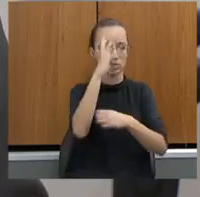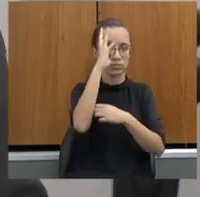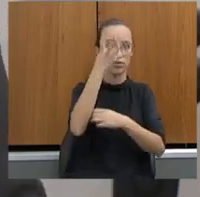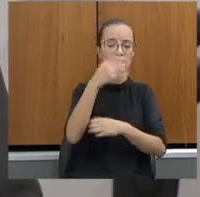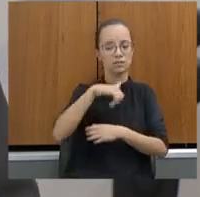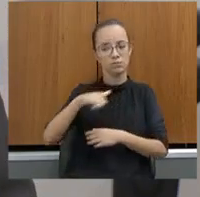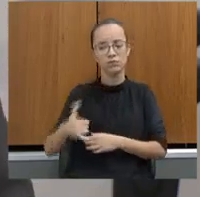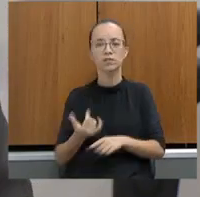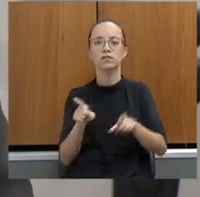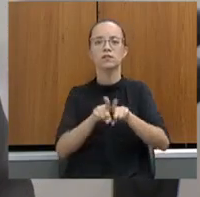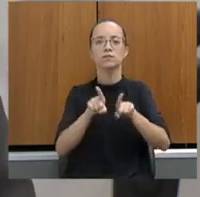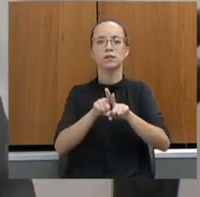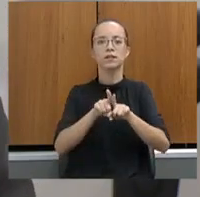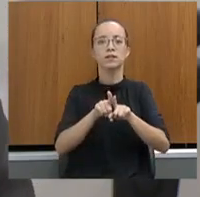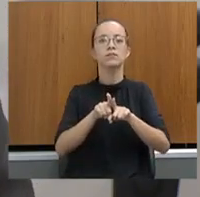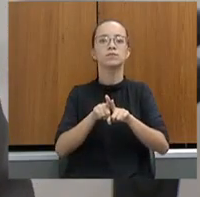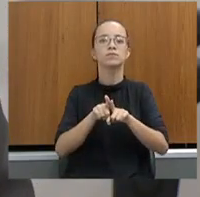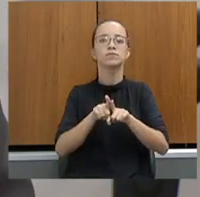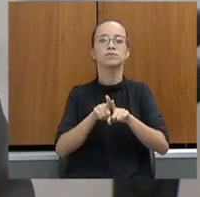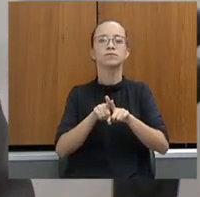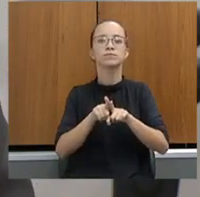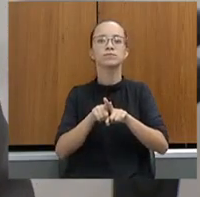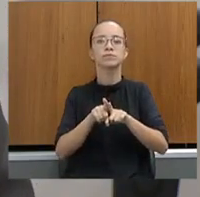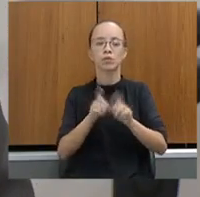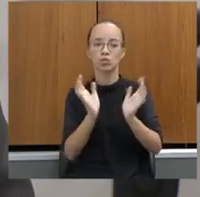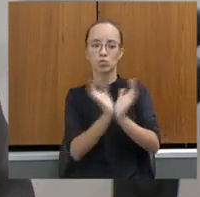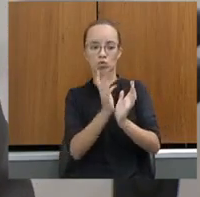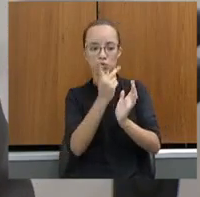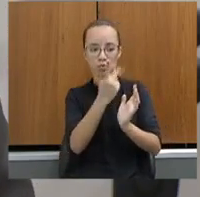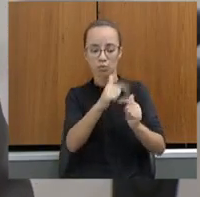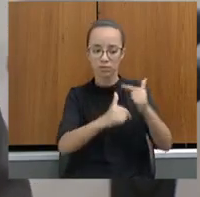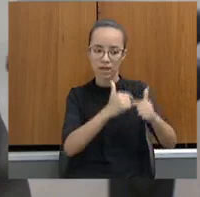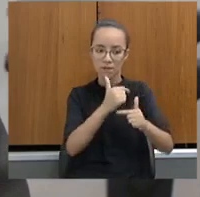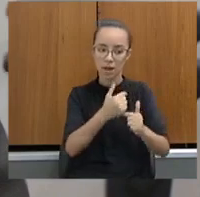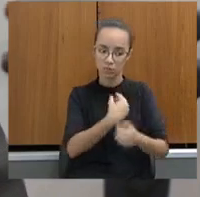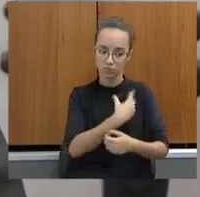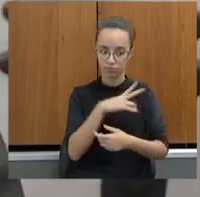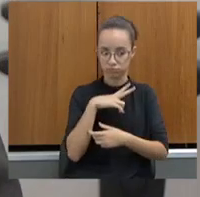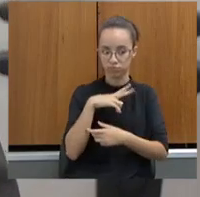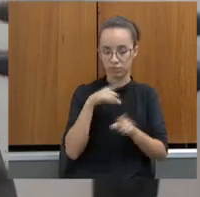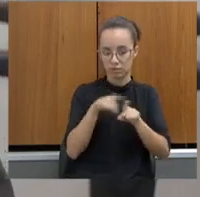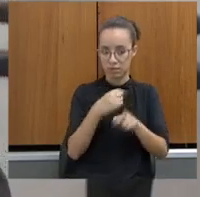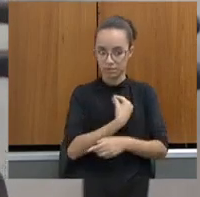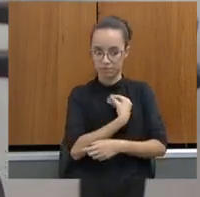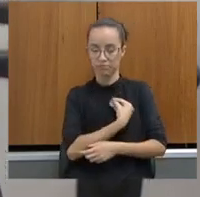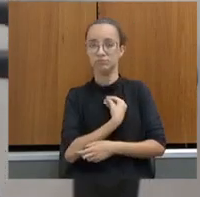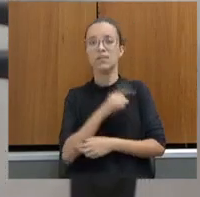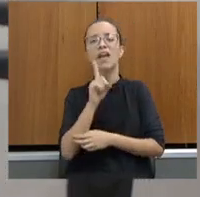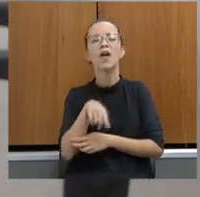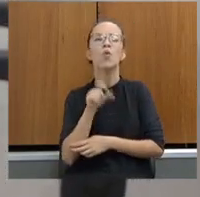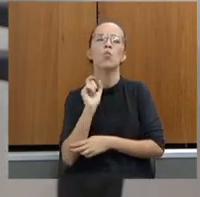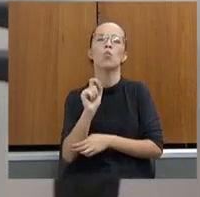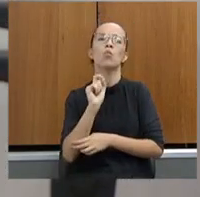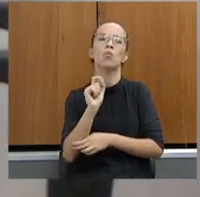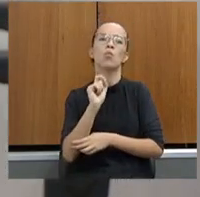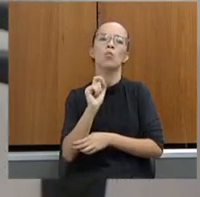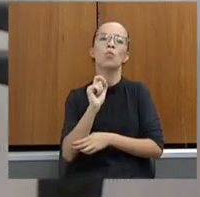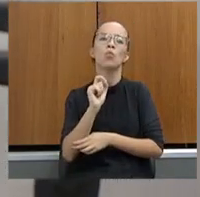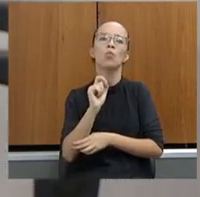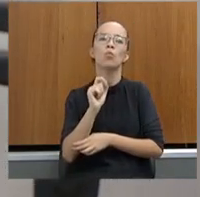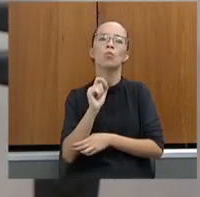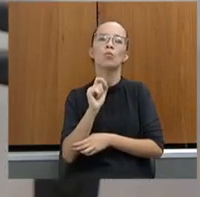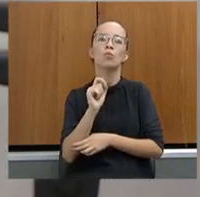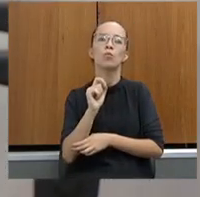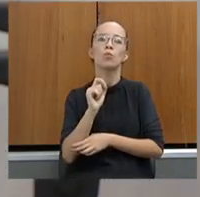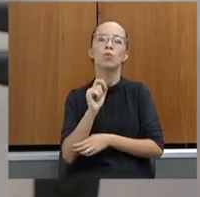aproveitando aqui a parte do seu staff presente na audiência, é a questão de dar dignidade quanto